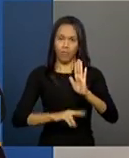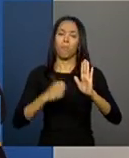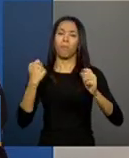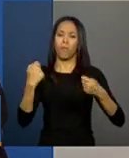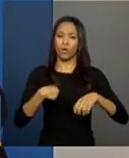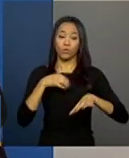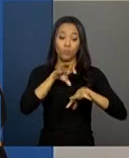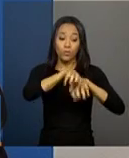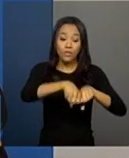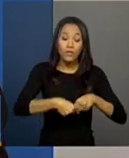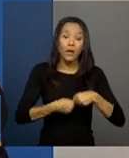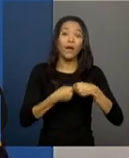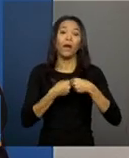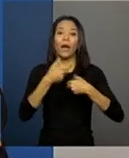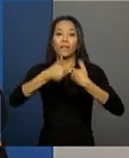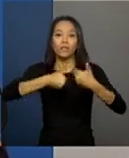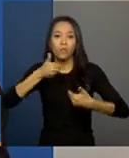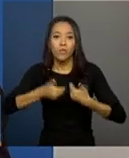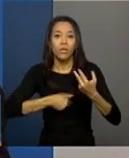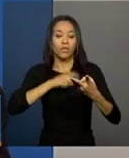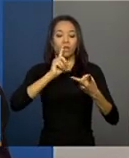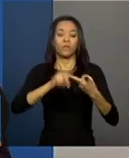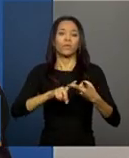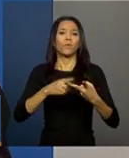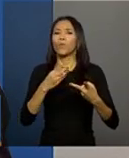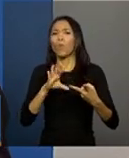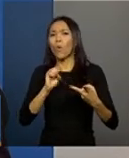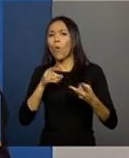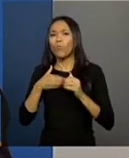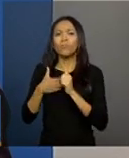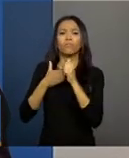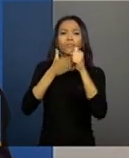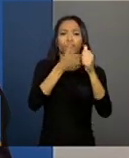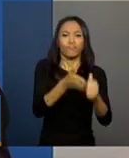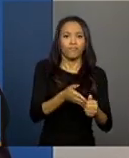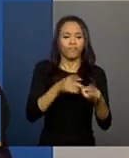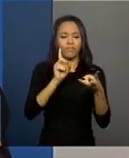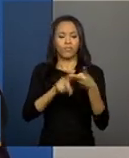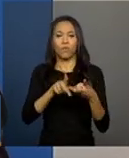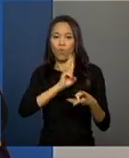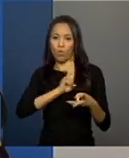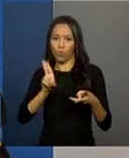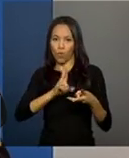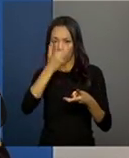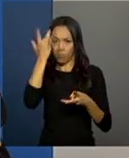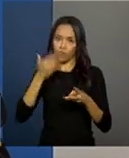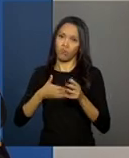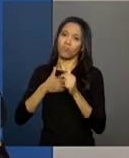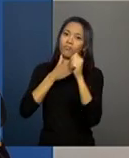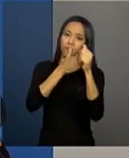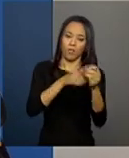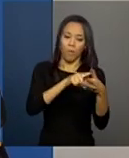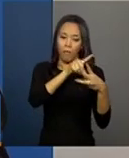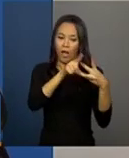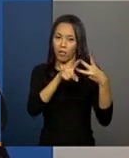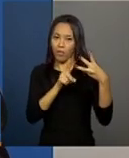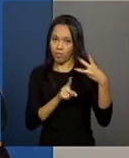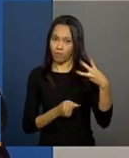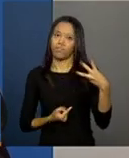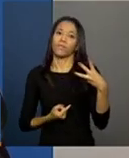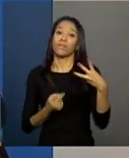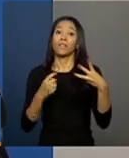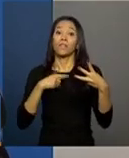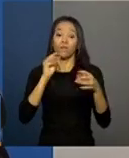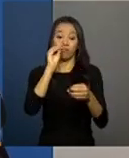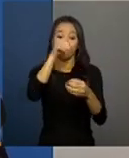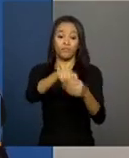atendimento, por encaminhamento e por beneficiário também. Quer dizer, o Luiz comentou que no prontuário gera-se um PDF,